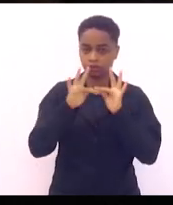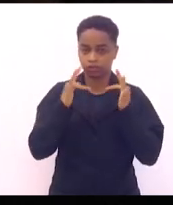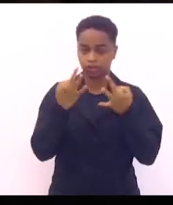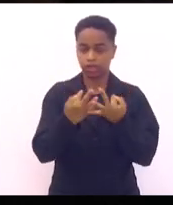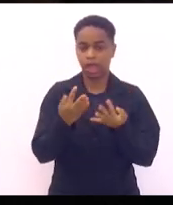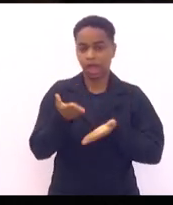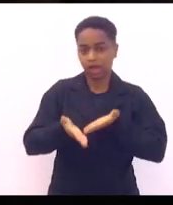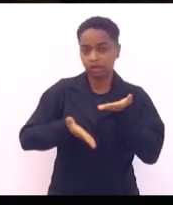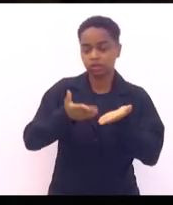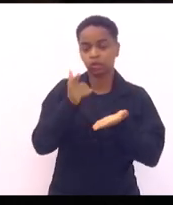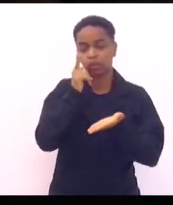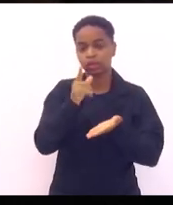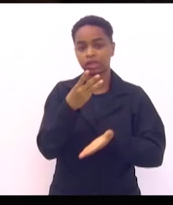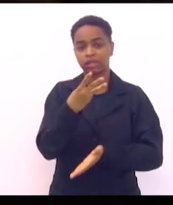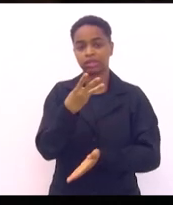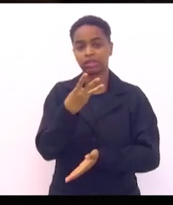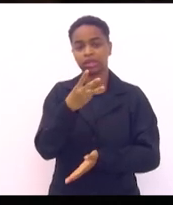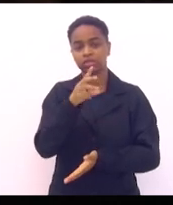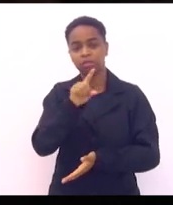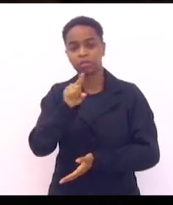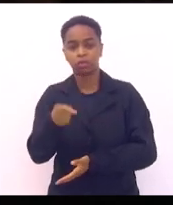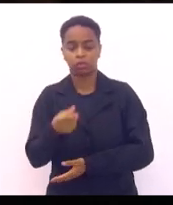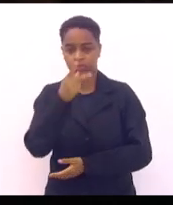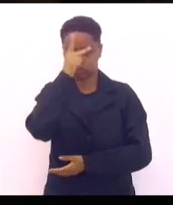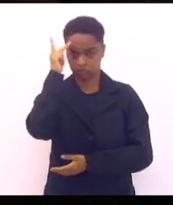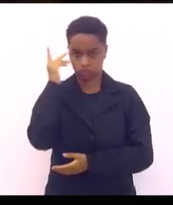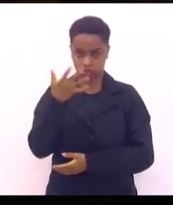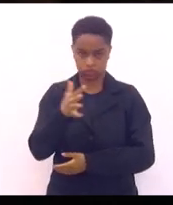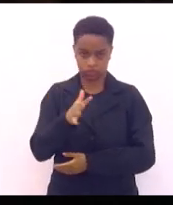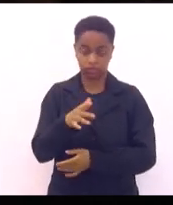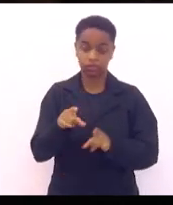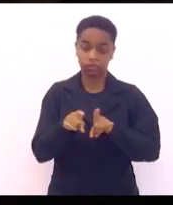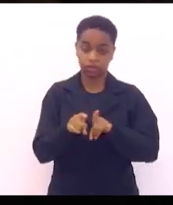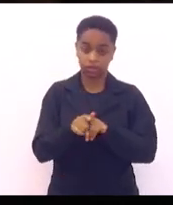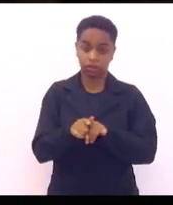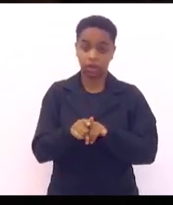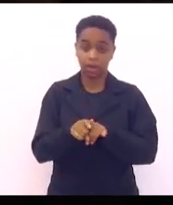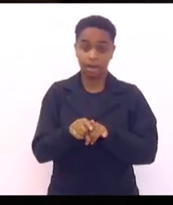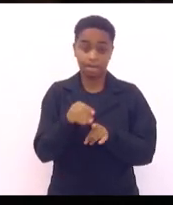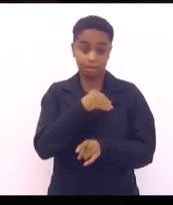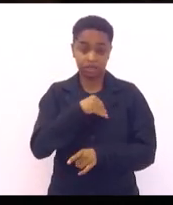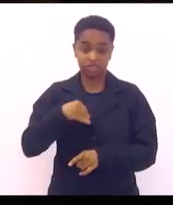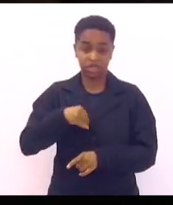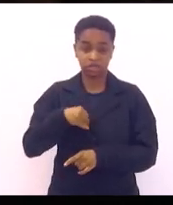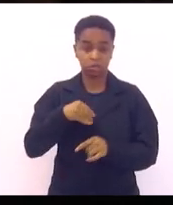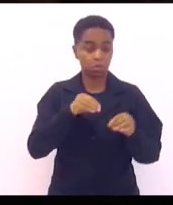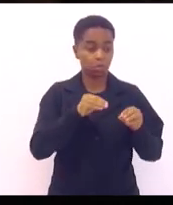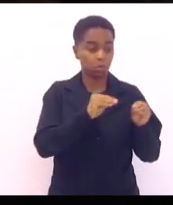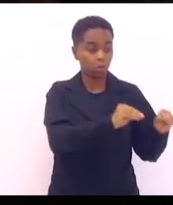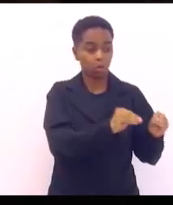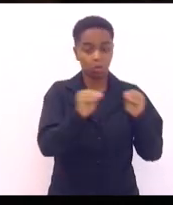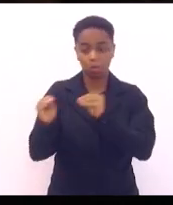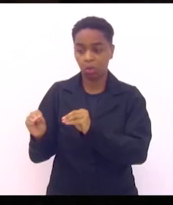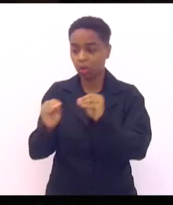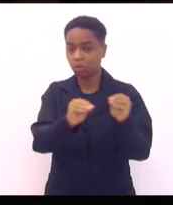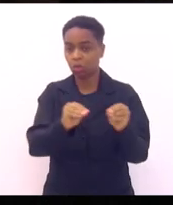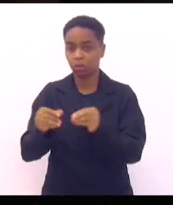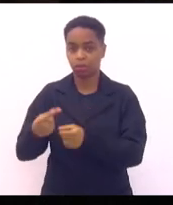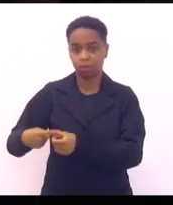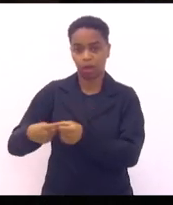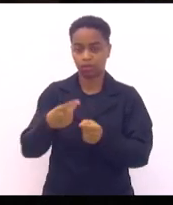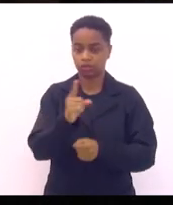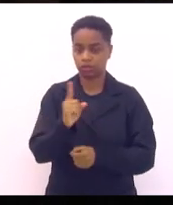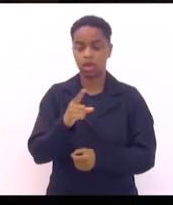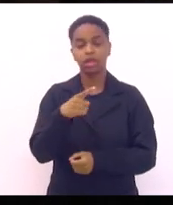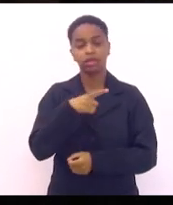pessoas. Quando eu estou falando em investir na atenção básica é que o paciente ele não fica pulando de ping-pong de barro em barro. É no seu próprio barro ele